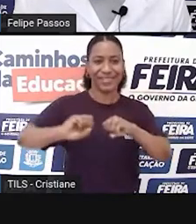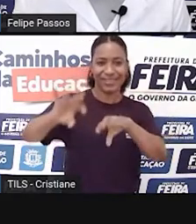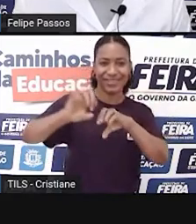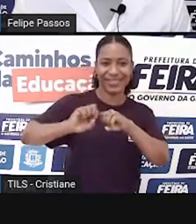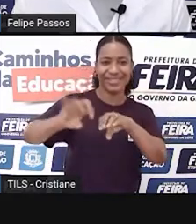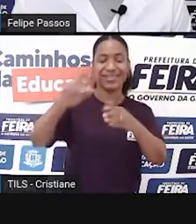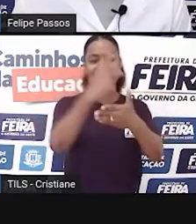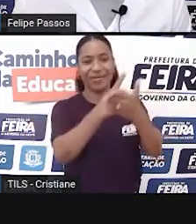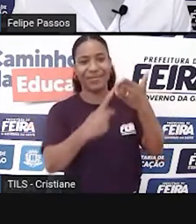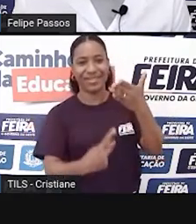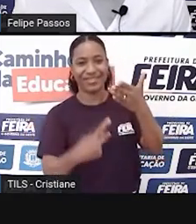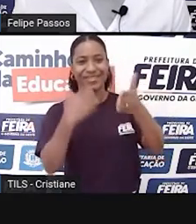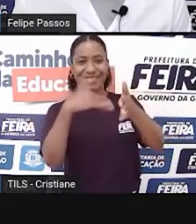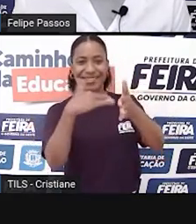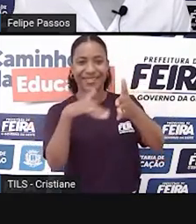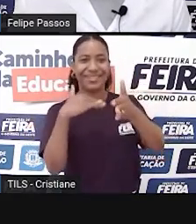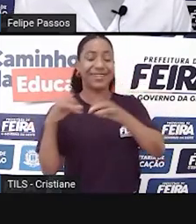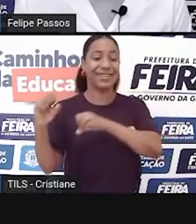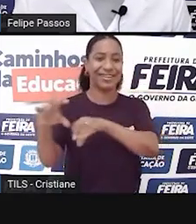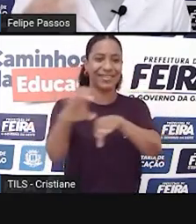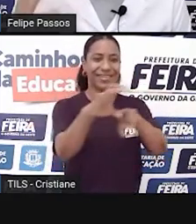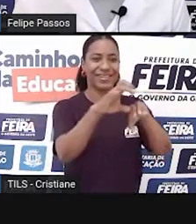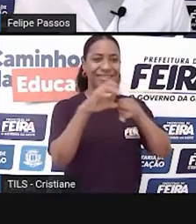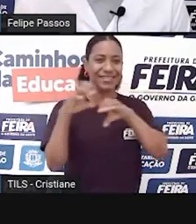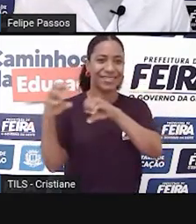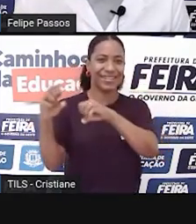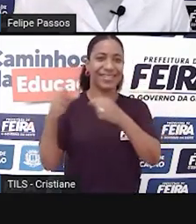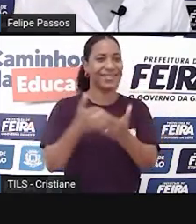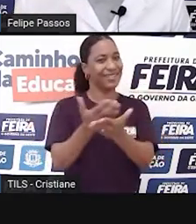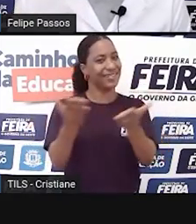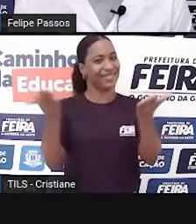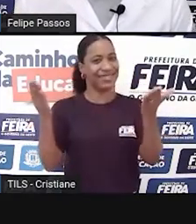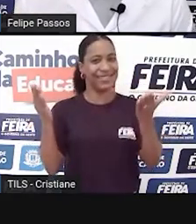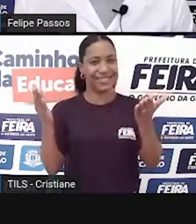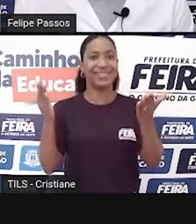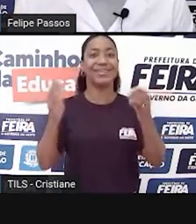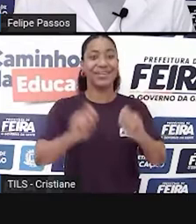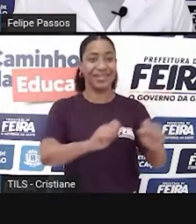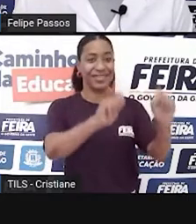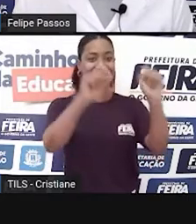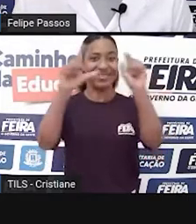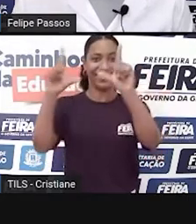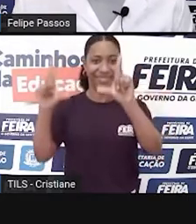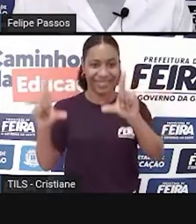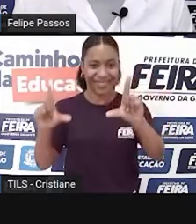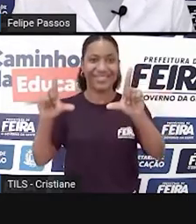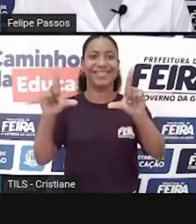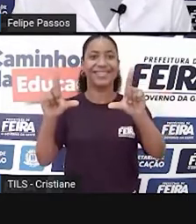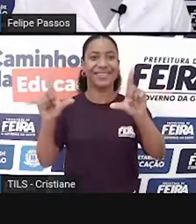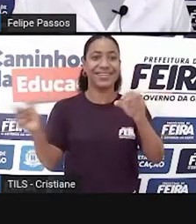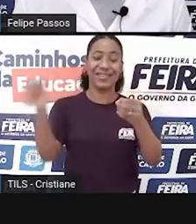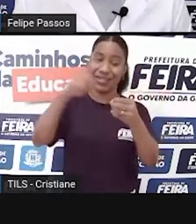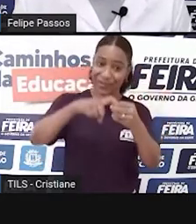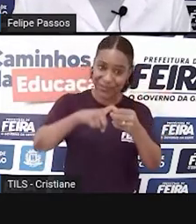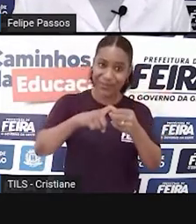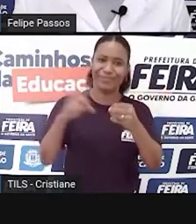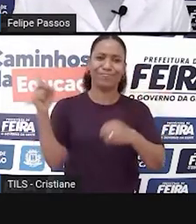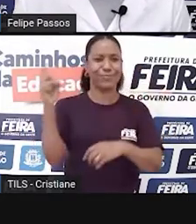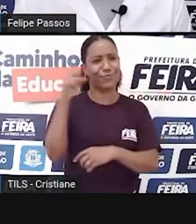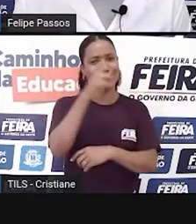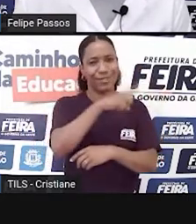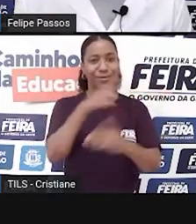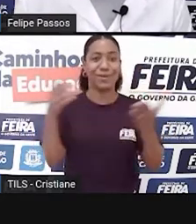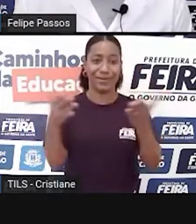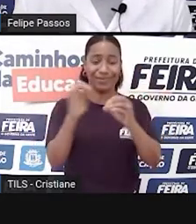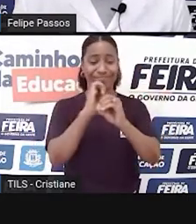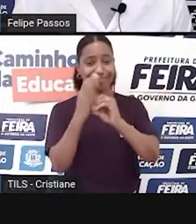projeto aí da Secretaria de Educação para levar essas aulas nesse retorno complicado que a gente está vivendo por conta